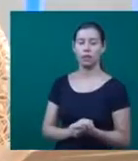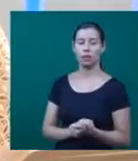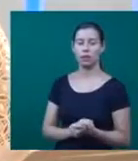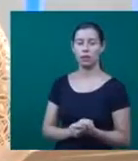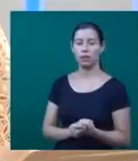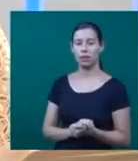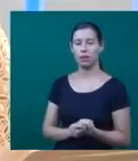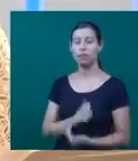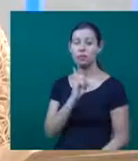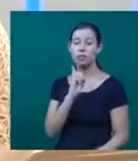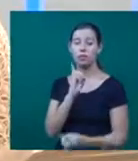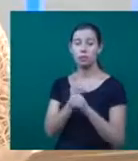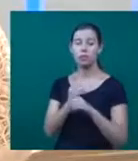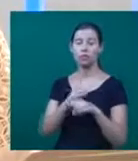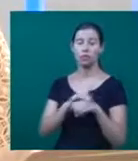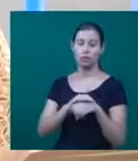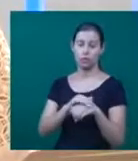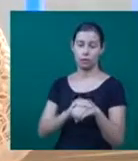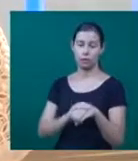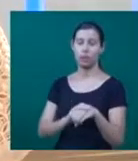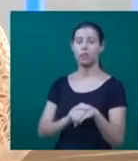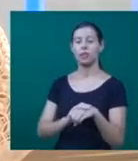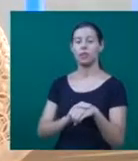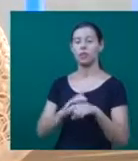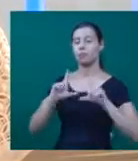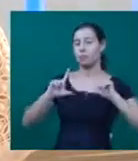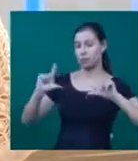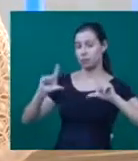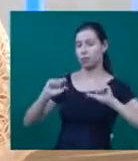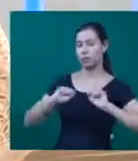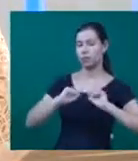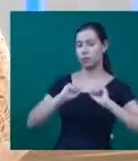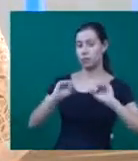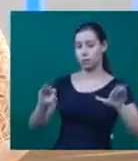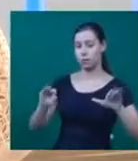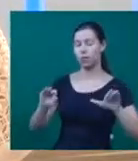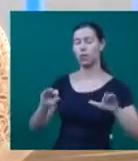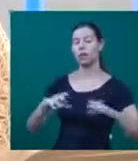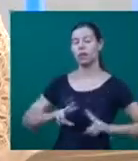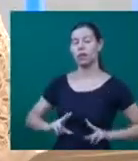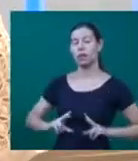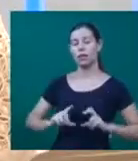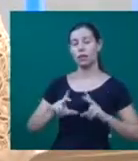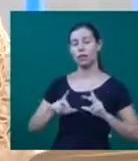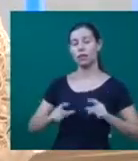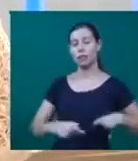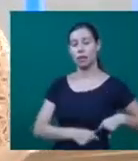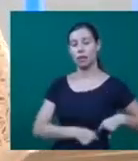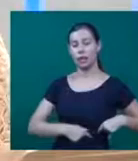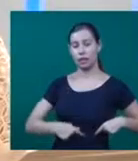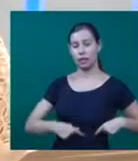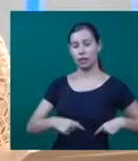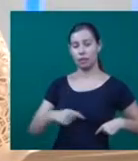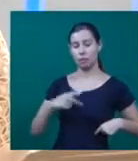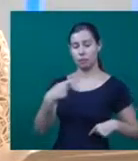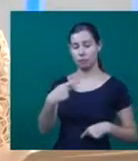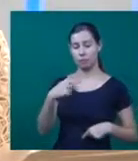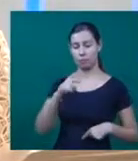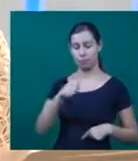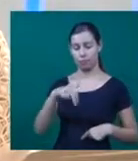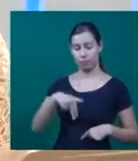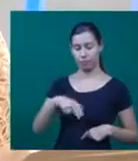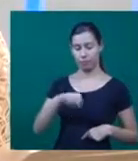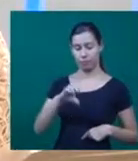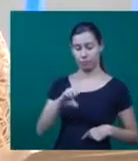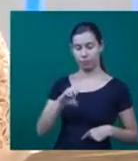diagnóstico dele, que foi divulgado pela mídia, ele tem um câncer de pâncreas com metástase para o fígado. Não são dois tumores diferentes,